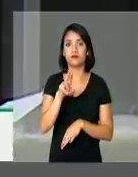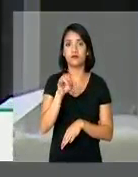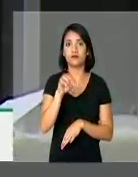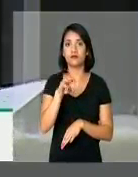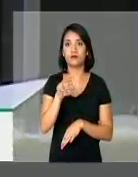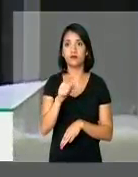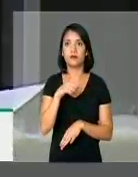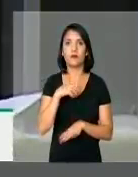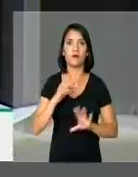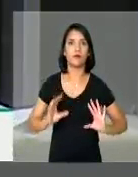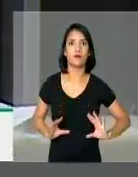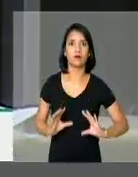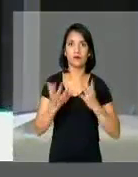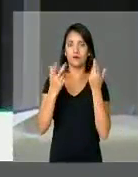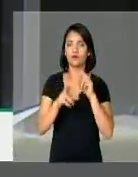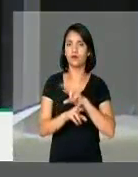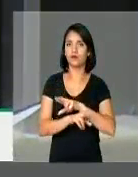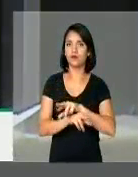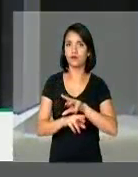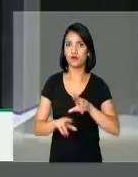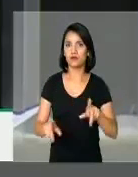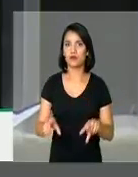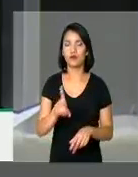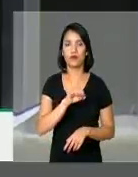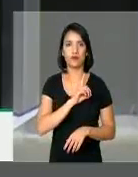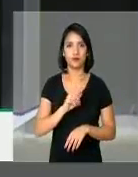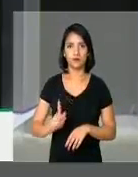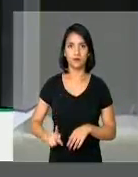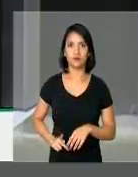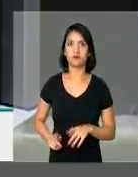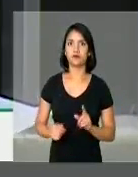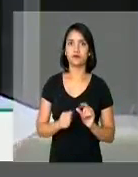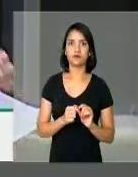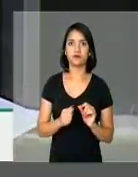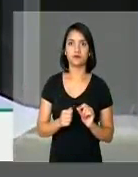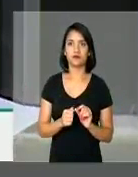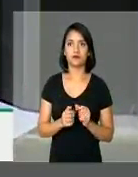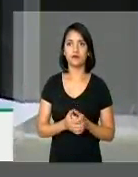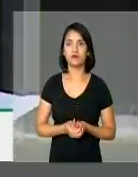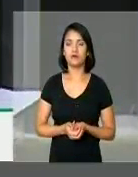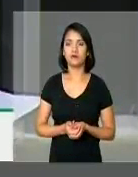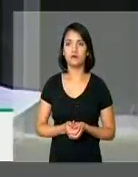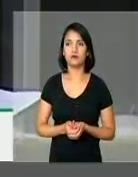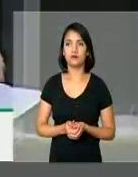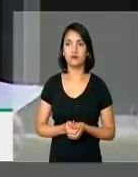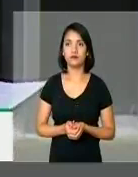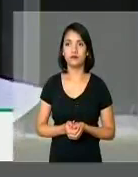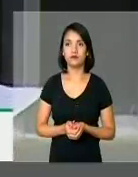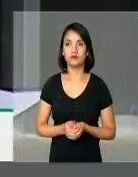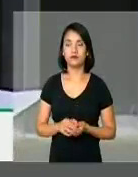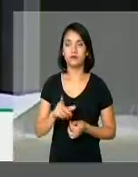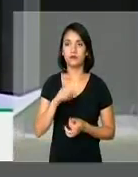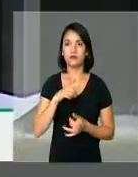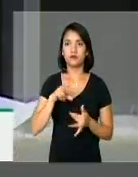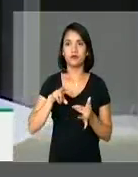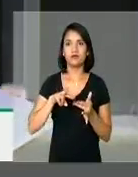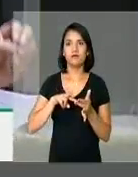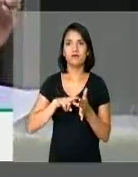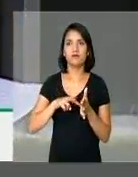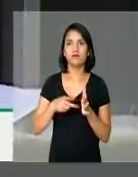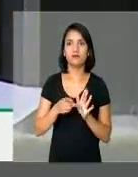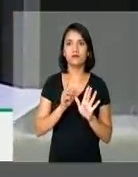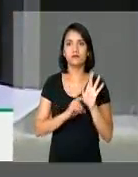realizados pela Defensoria Pública e que tiveram um significado especial,